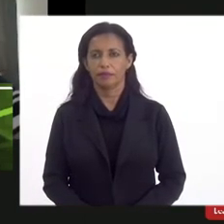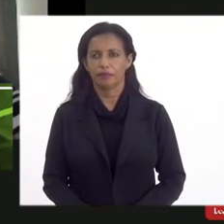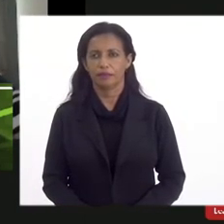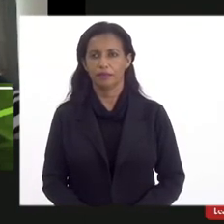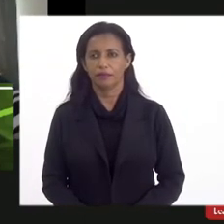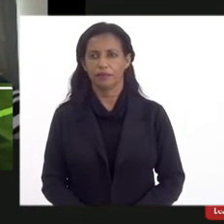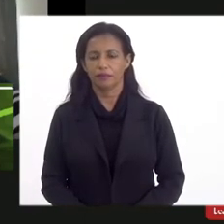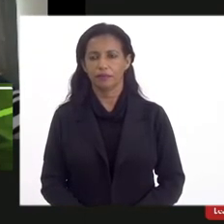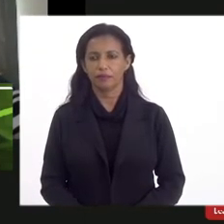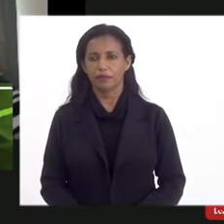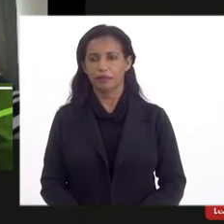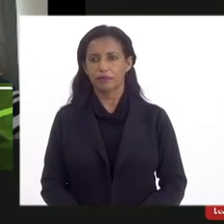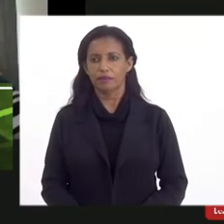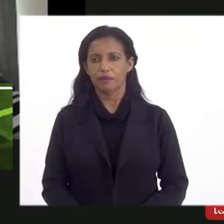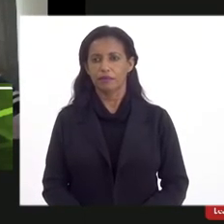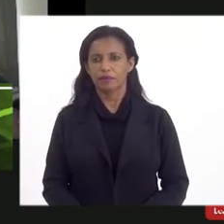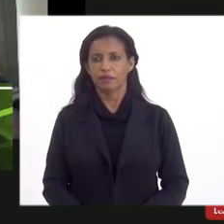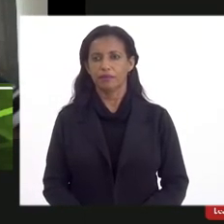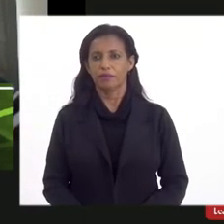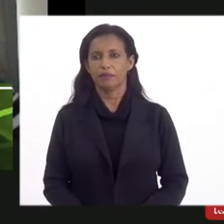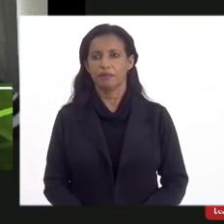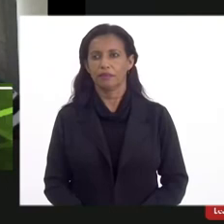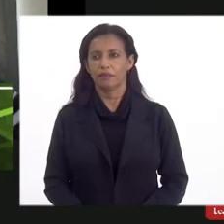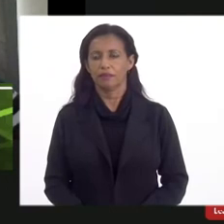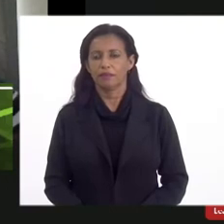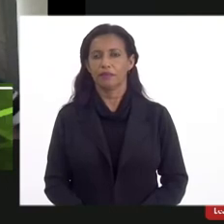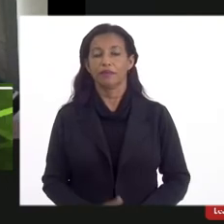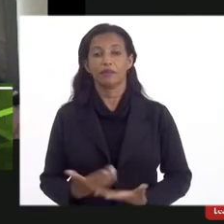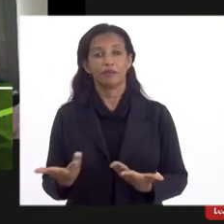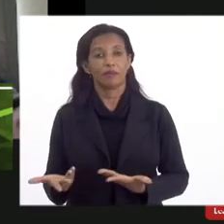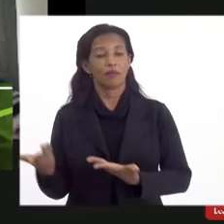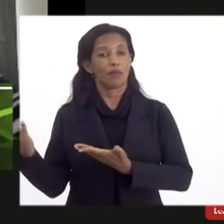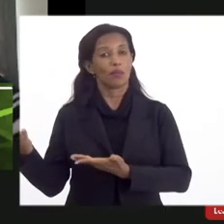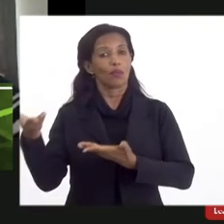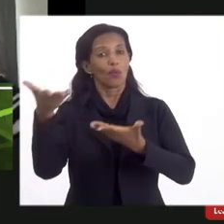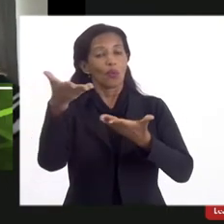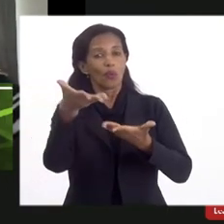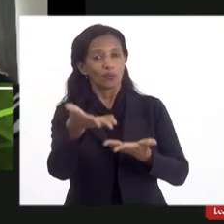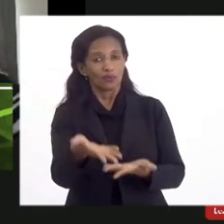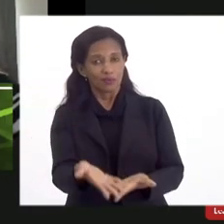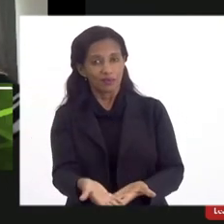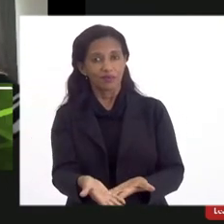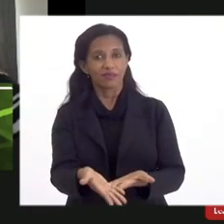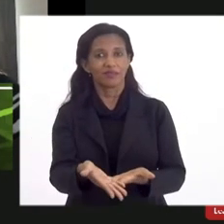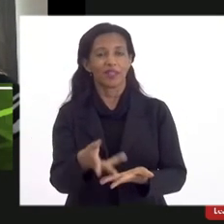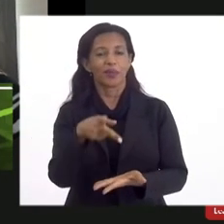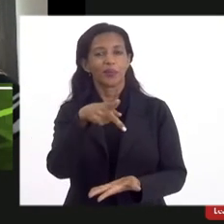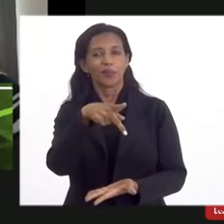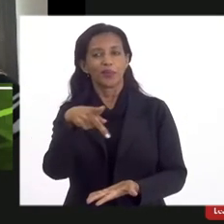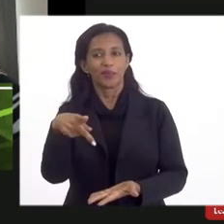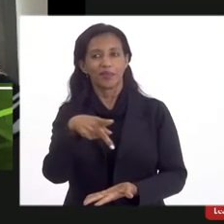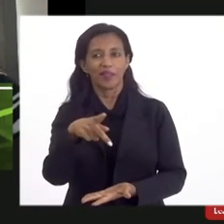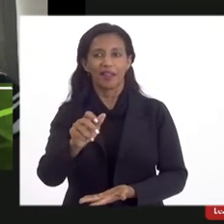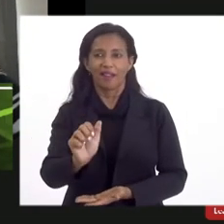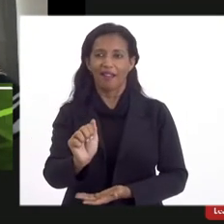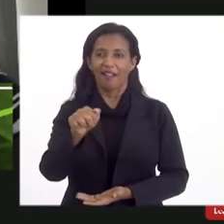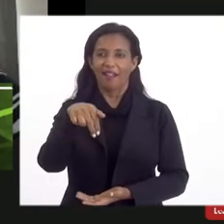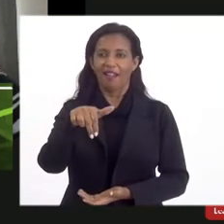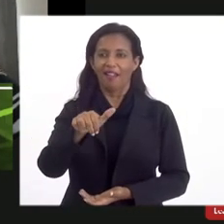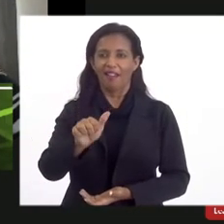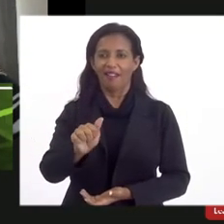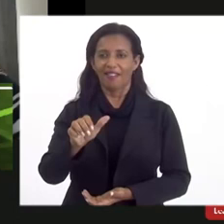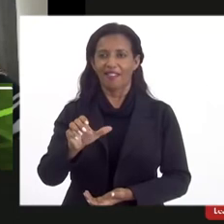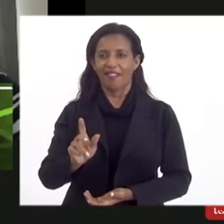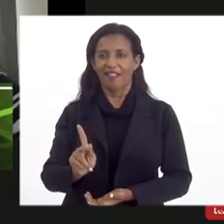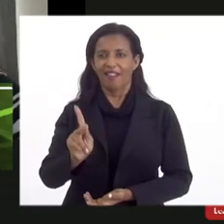bom não vendo aqui a Elisabeth eu passo a palavra então para professora Ana Karina Brenner